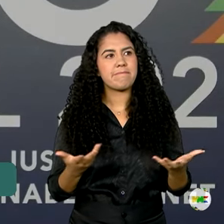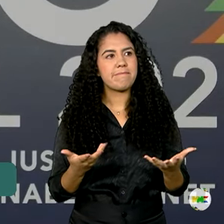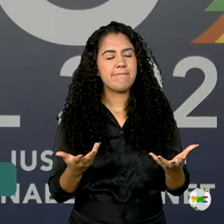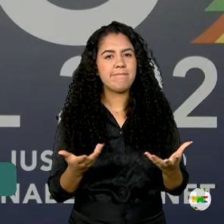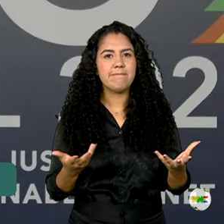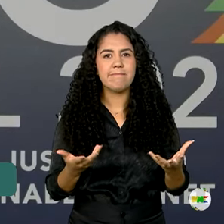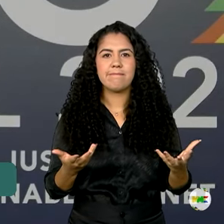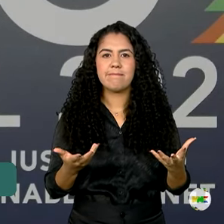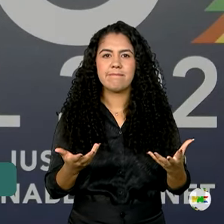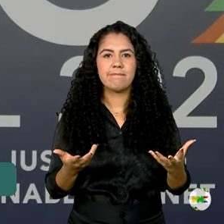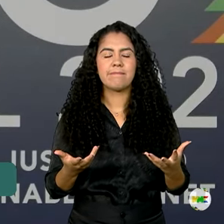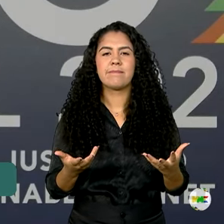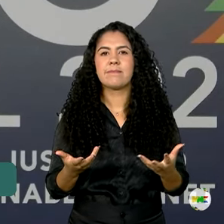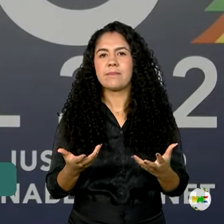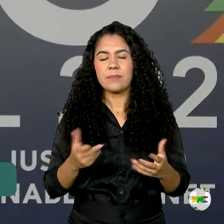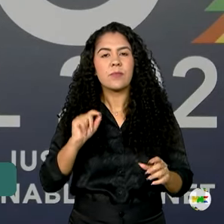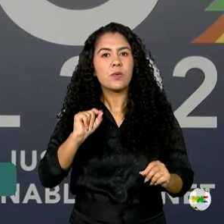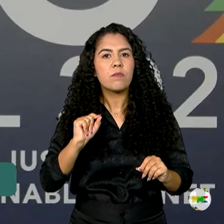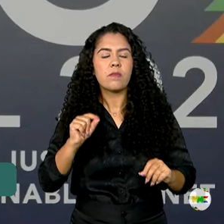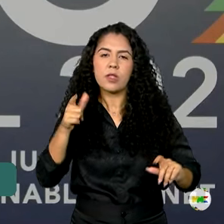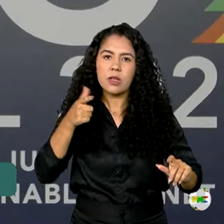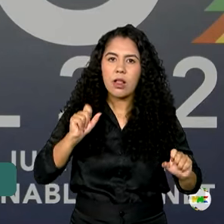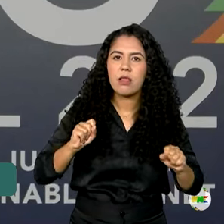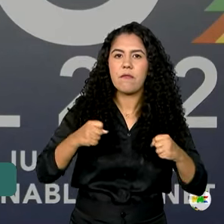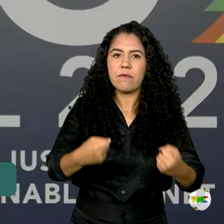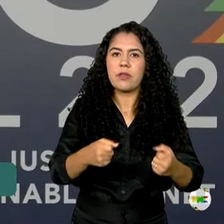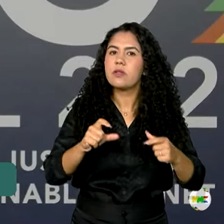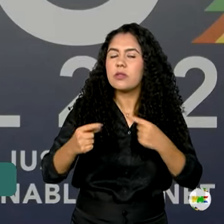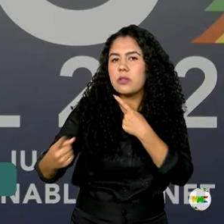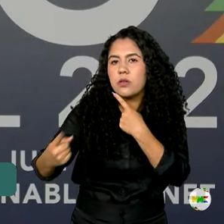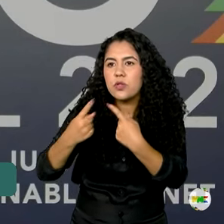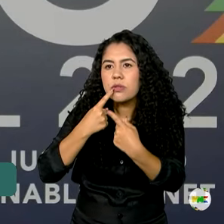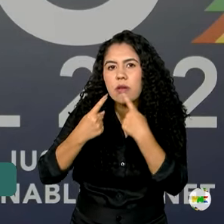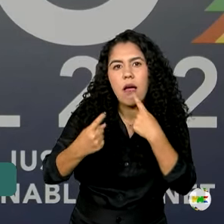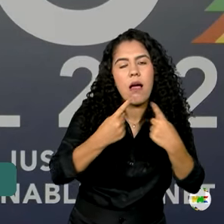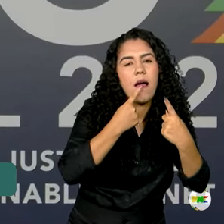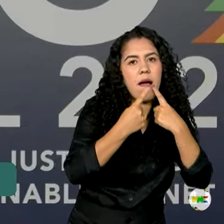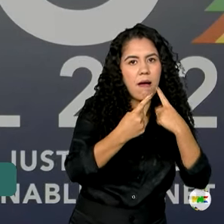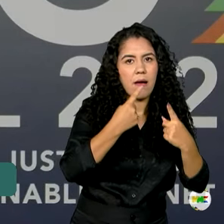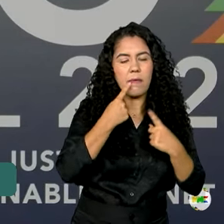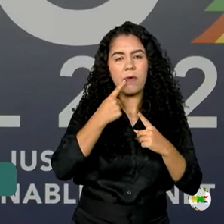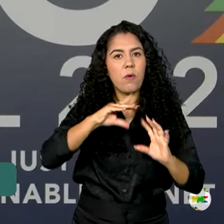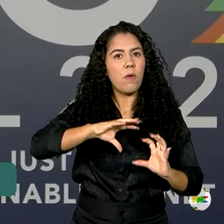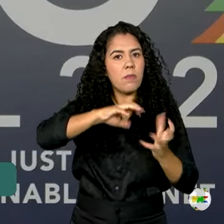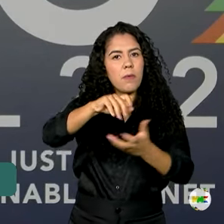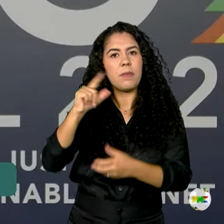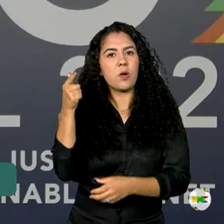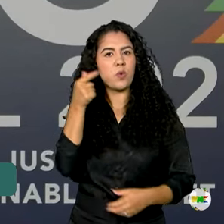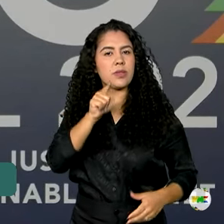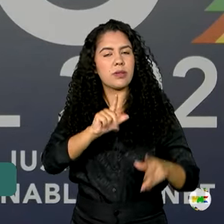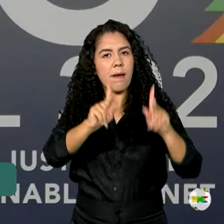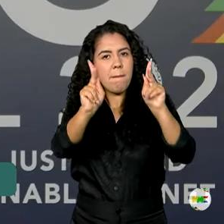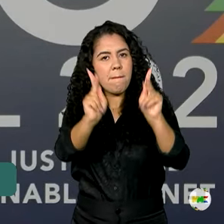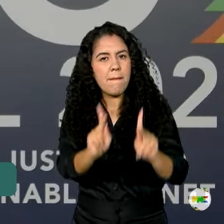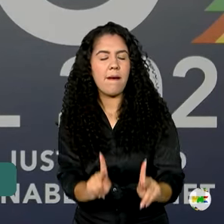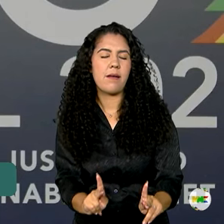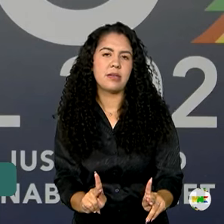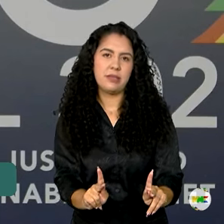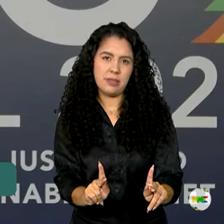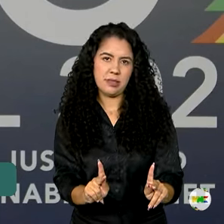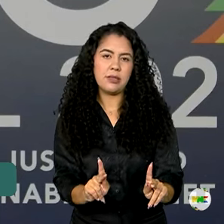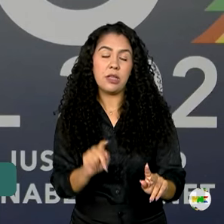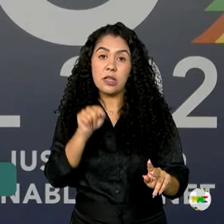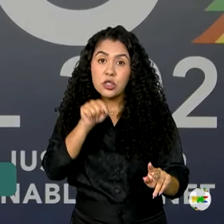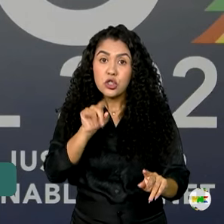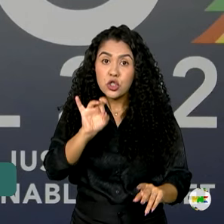defesa do diálogo global para que alcancemos a paz e nós sabemos que ela